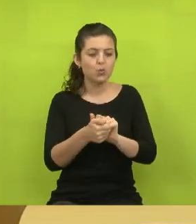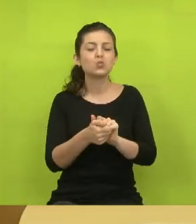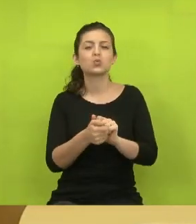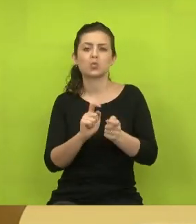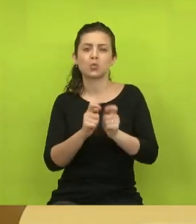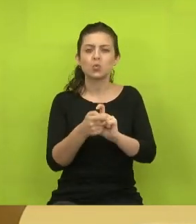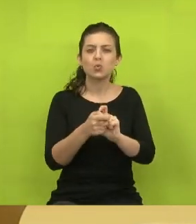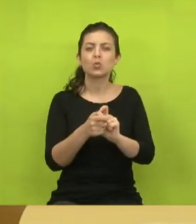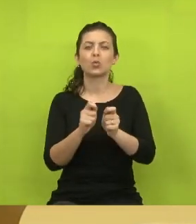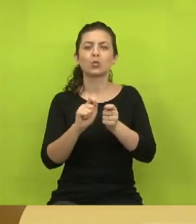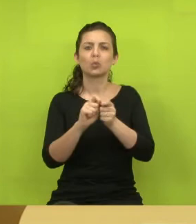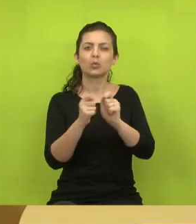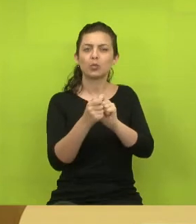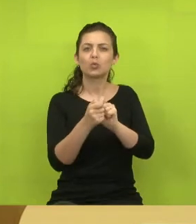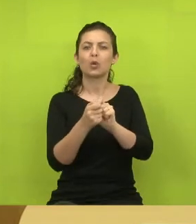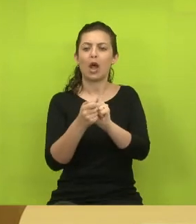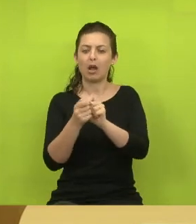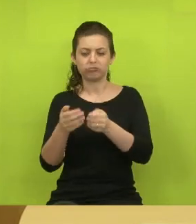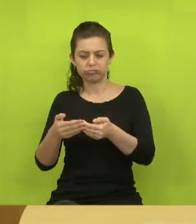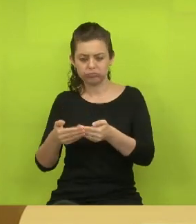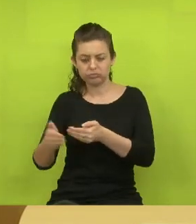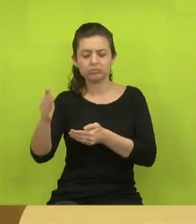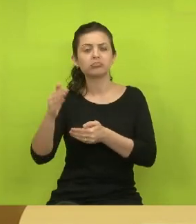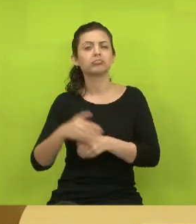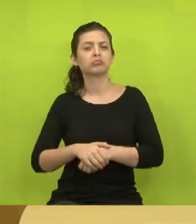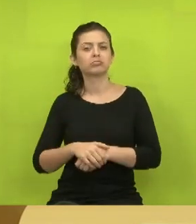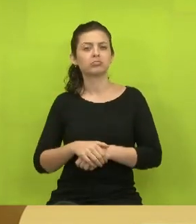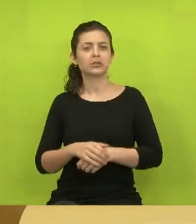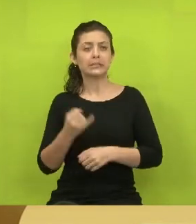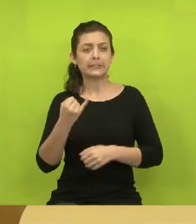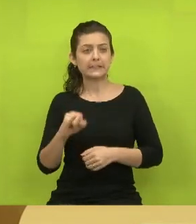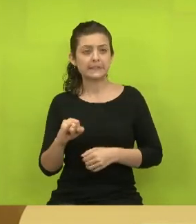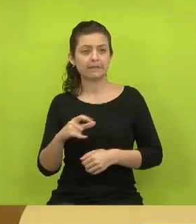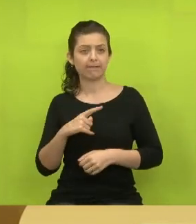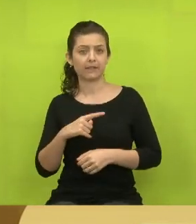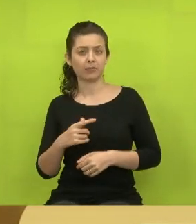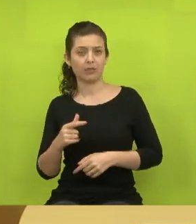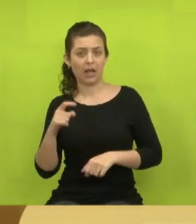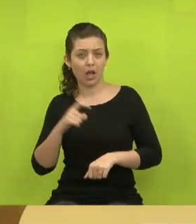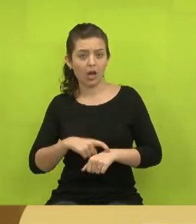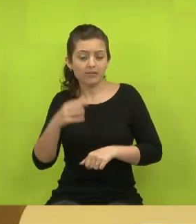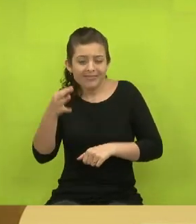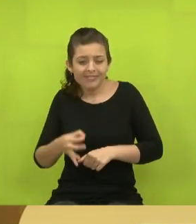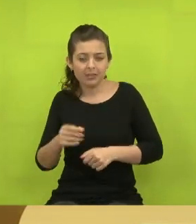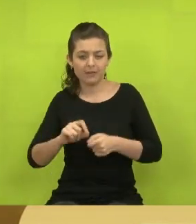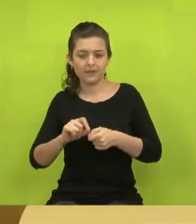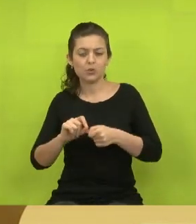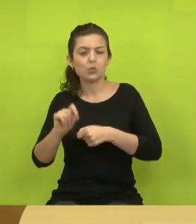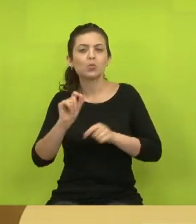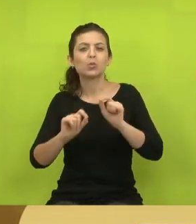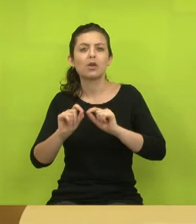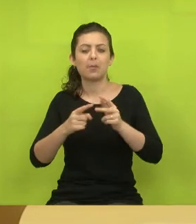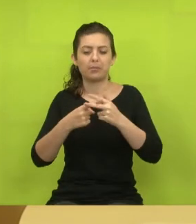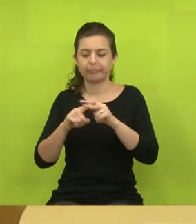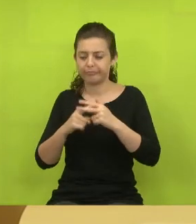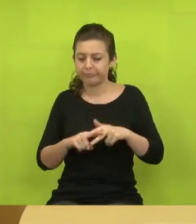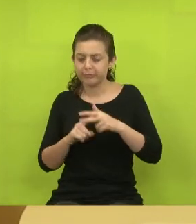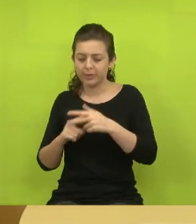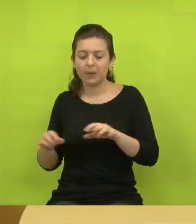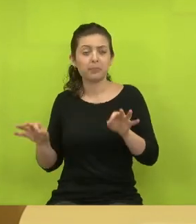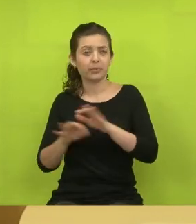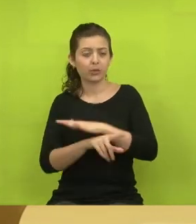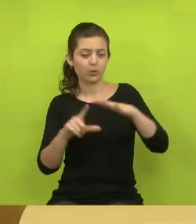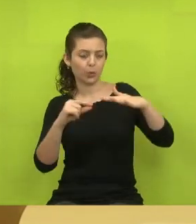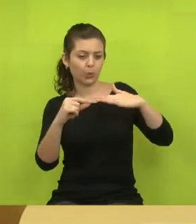nas coisas irregulares e tocasse a bola para frente. E aí, quando tivesse, já no momento de fazer a manutenção, fechada a